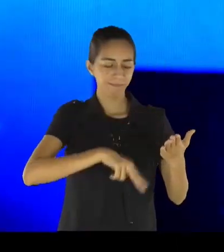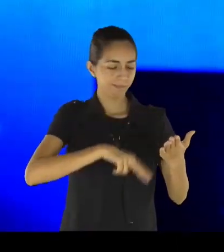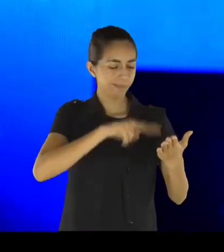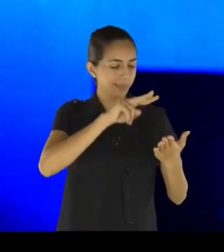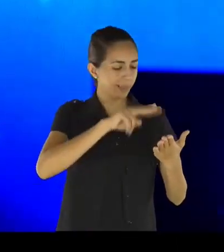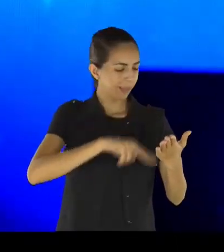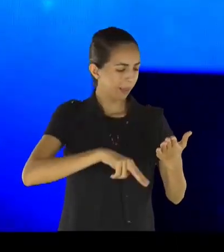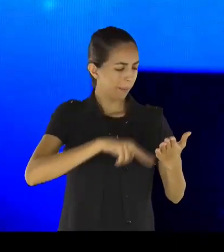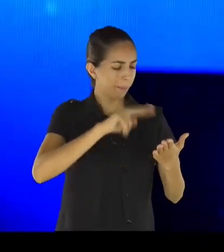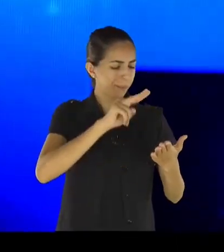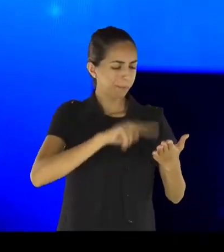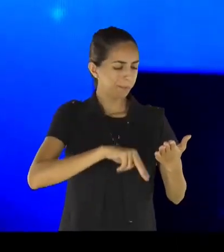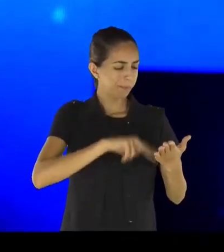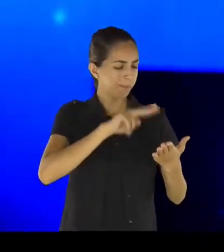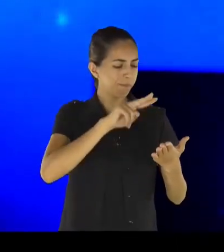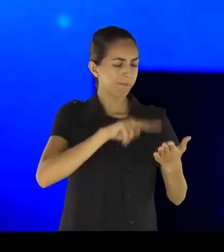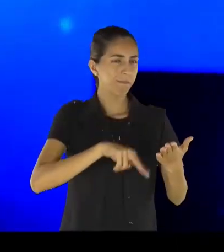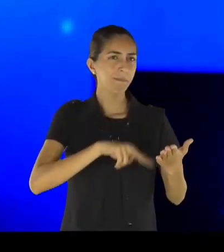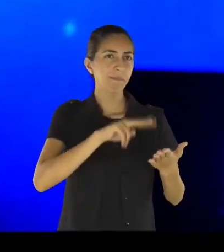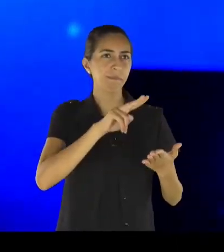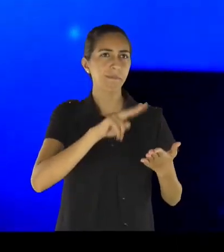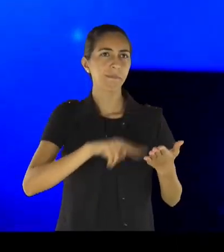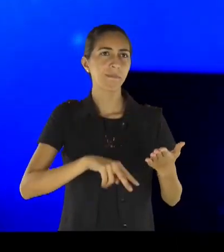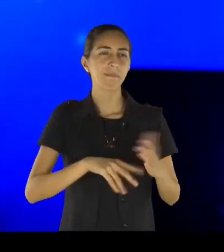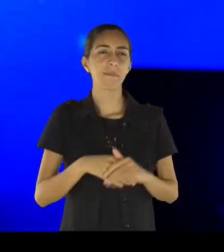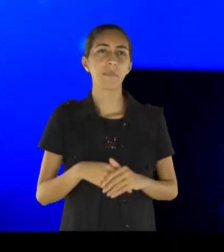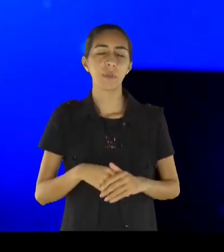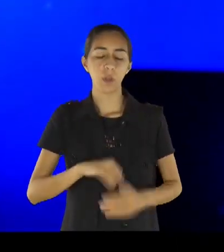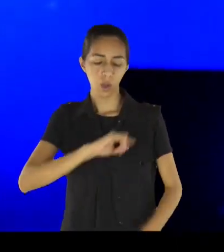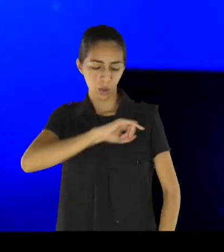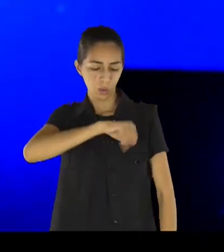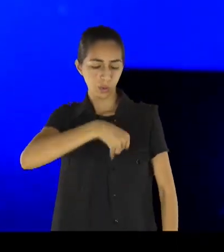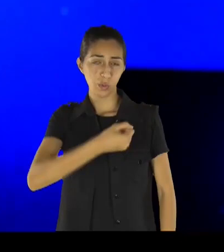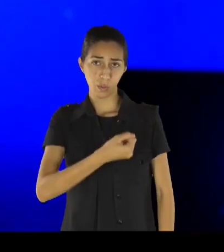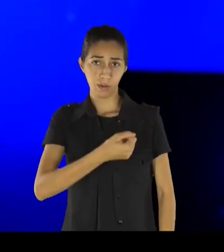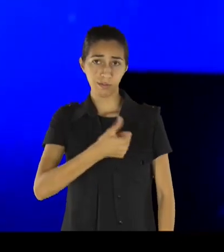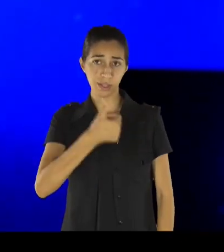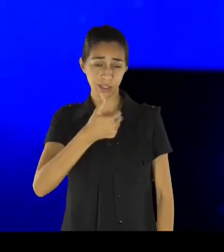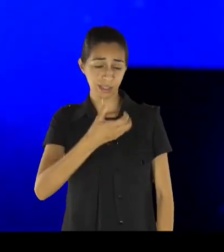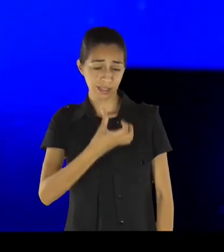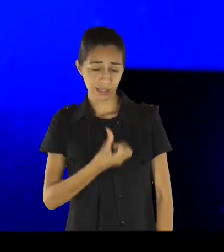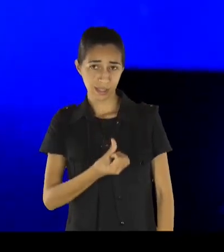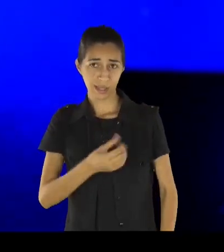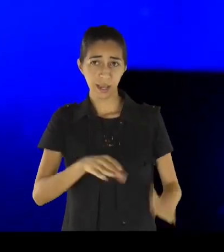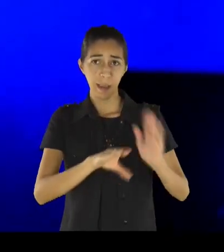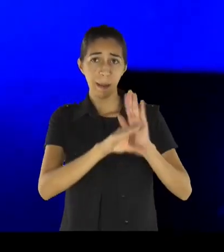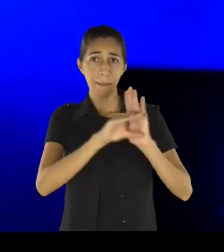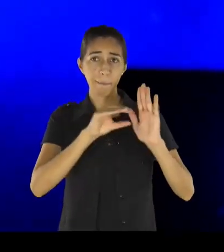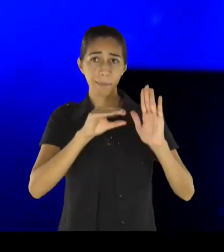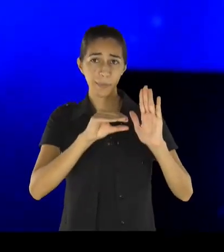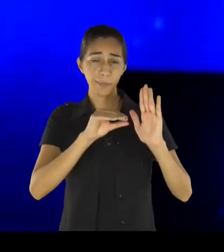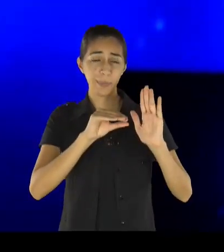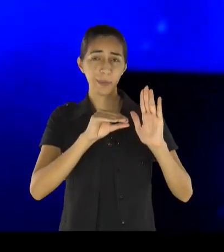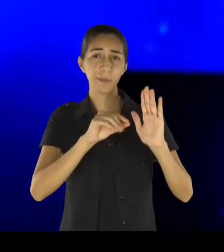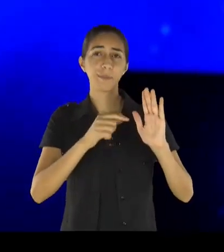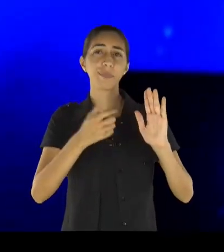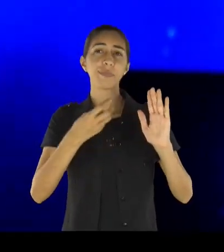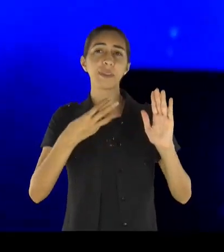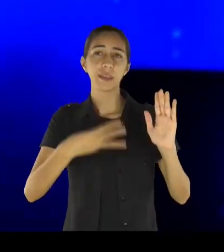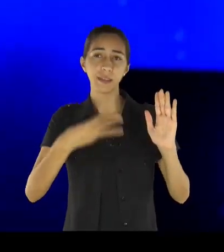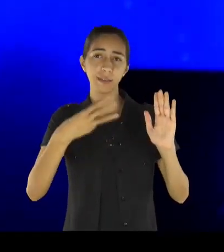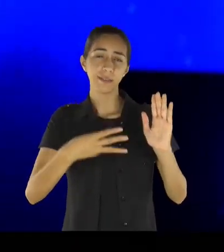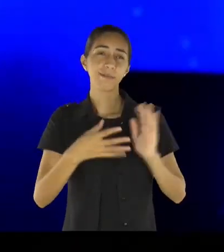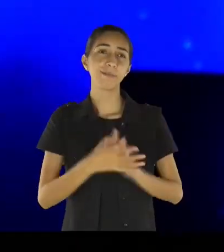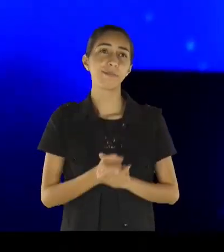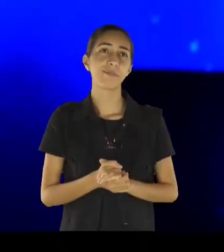ler dez vezes, João 16, 33, começa a ler, tenho-vos dito isso, para que em mim, tenha as paz,